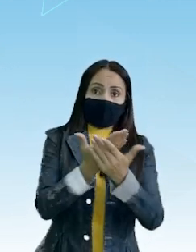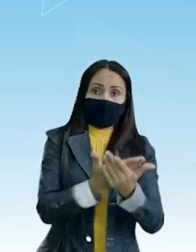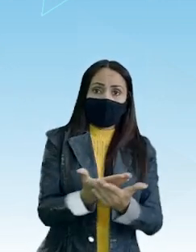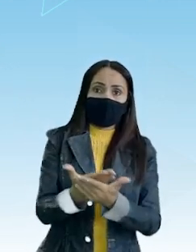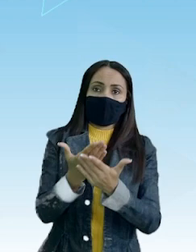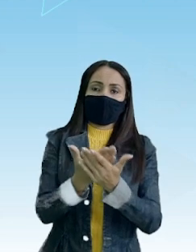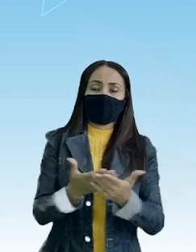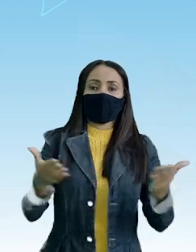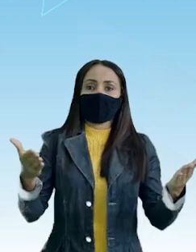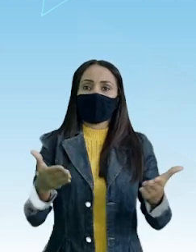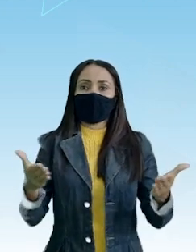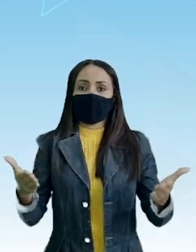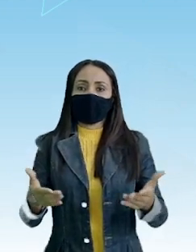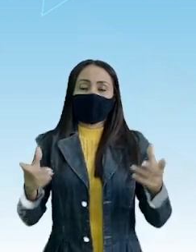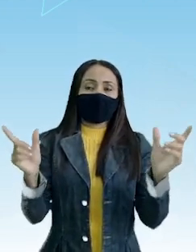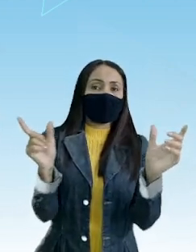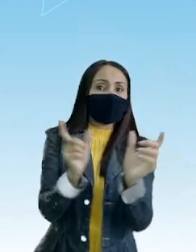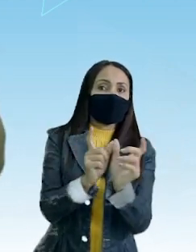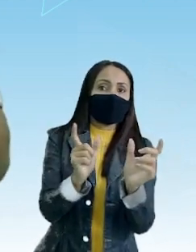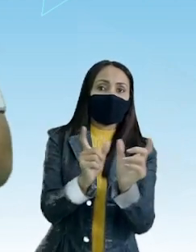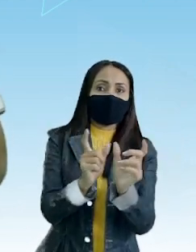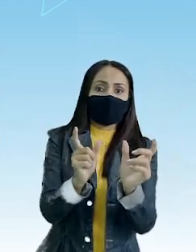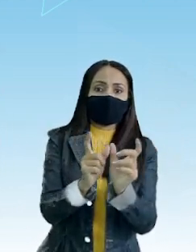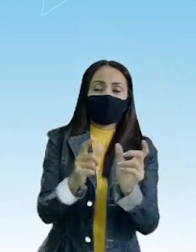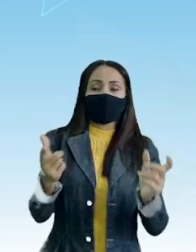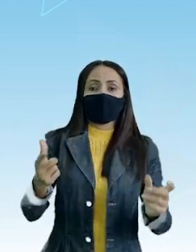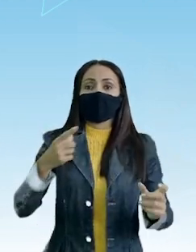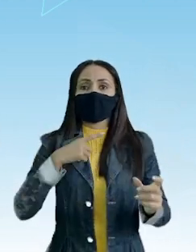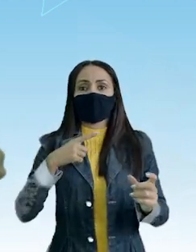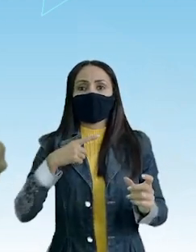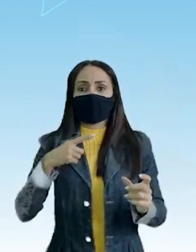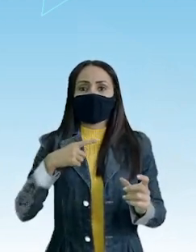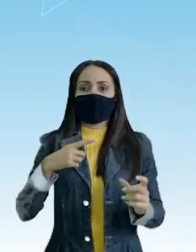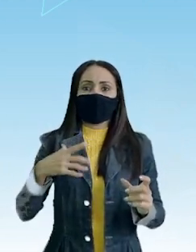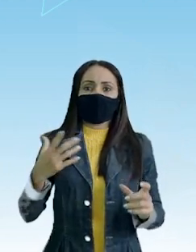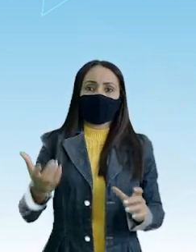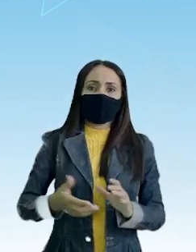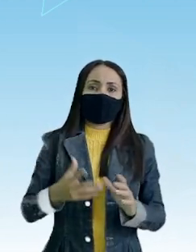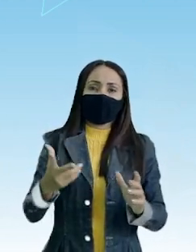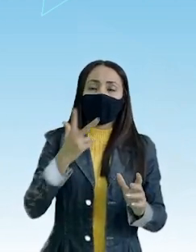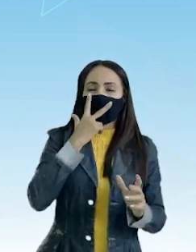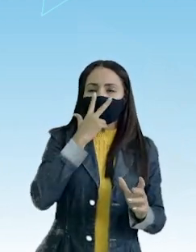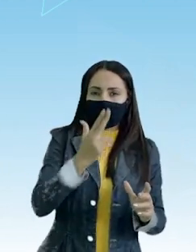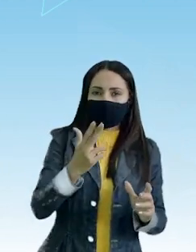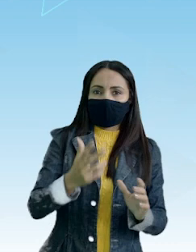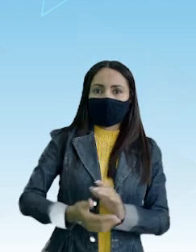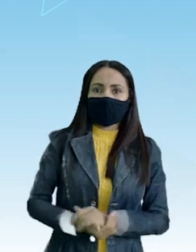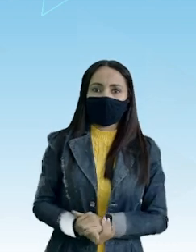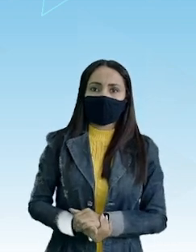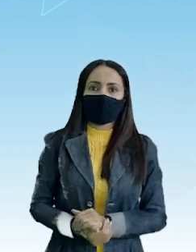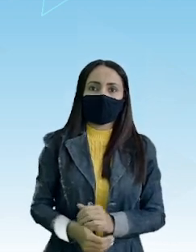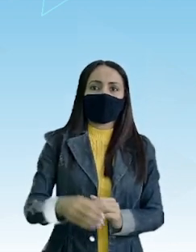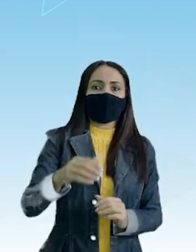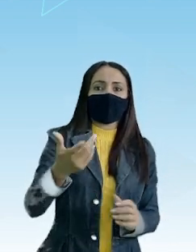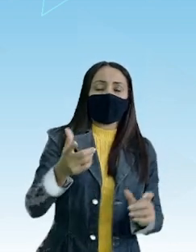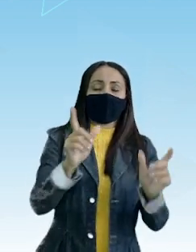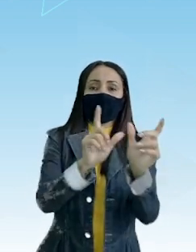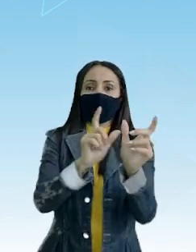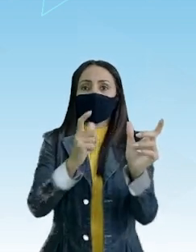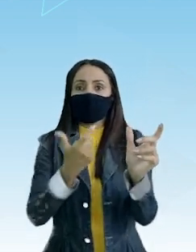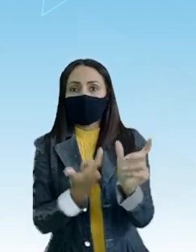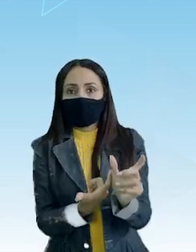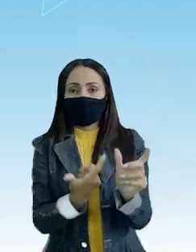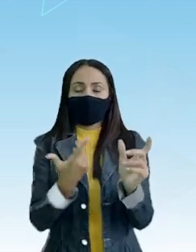comentamos Sinônimos São palavras Que tem o que Um sentido Parecido Antônimos São palavras